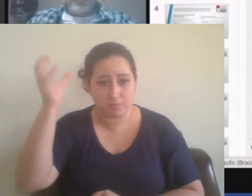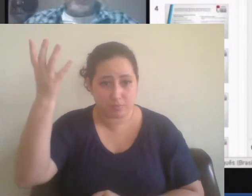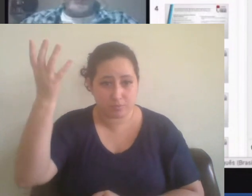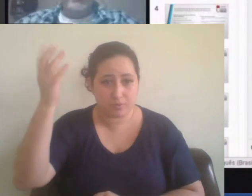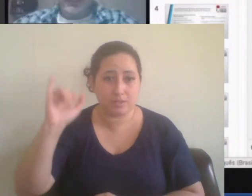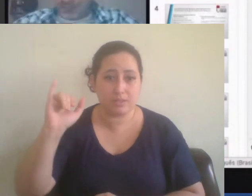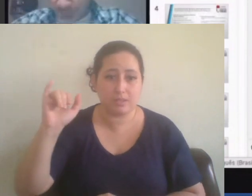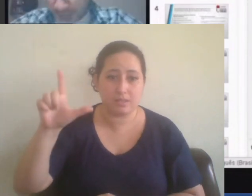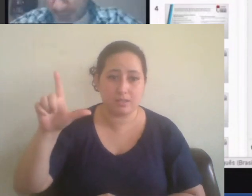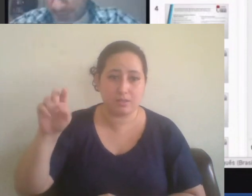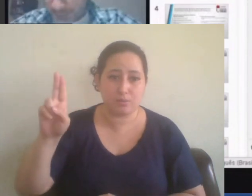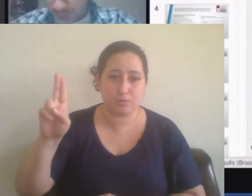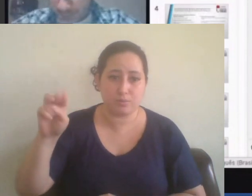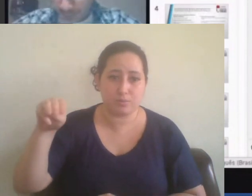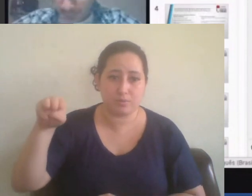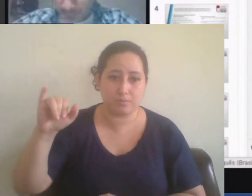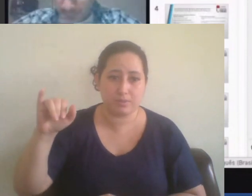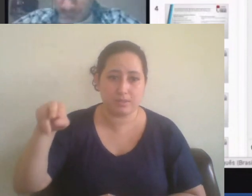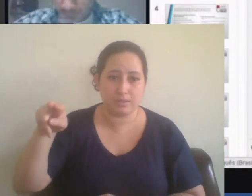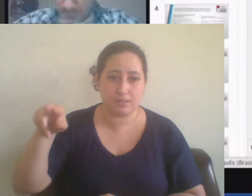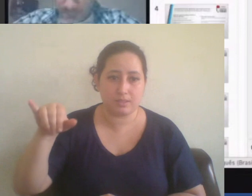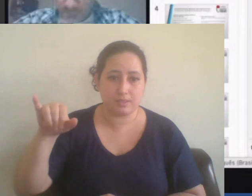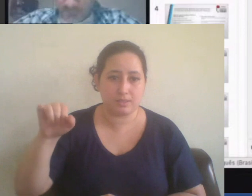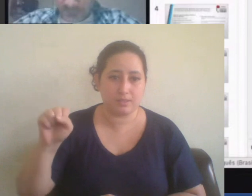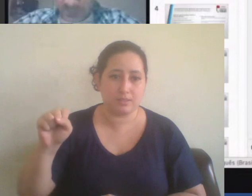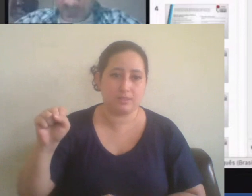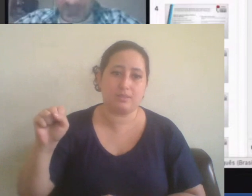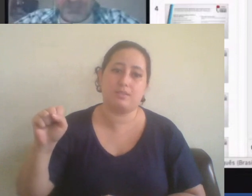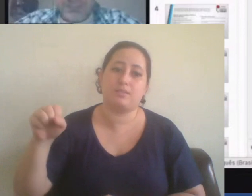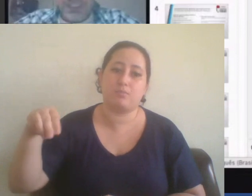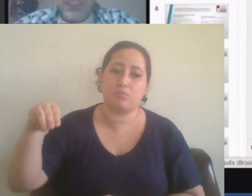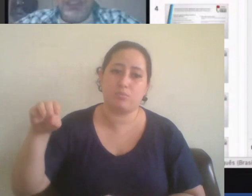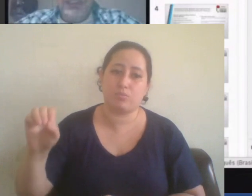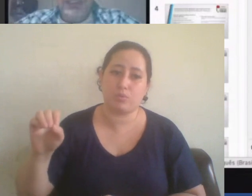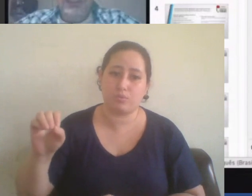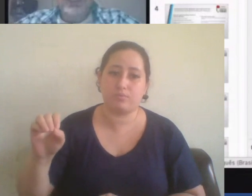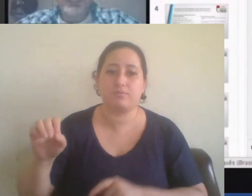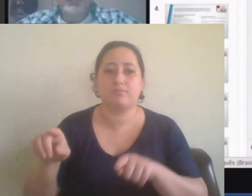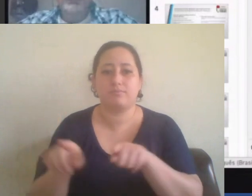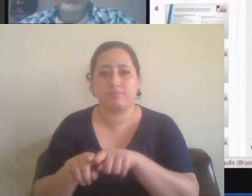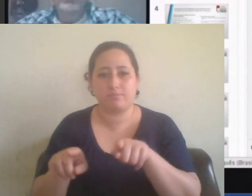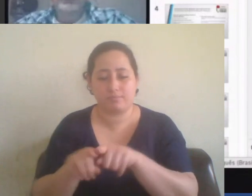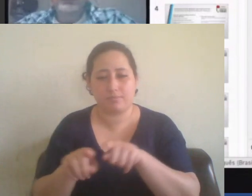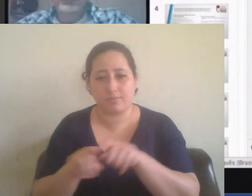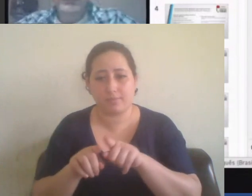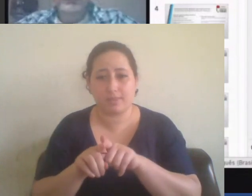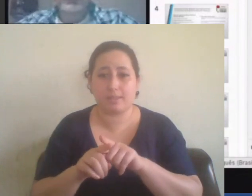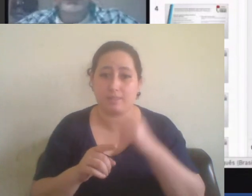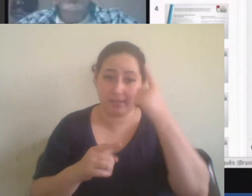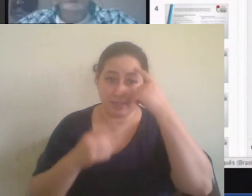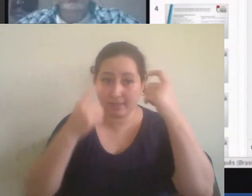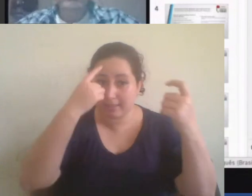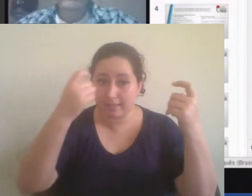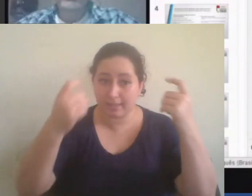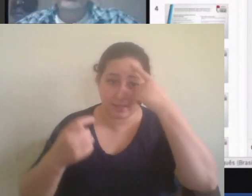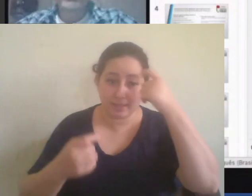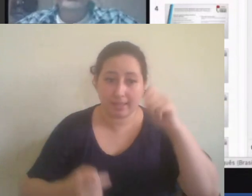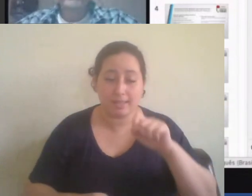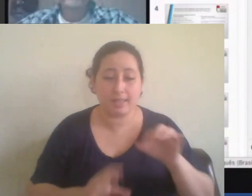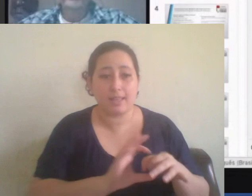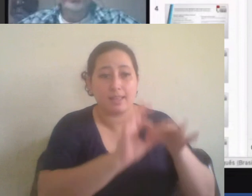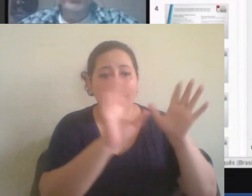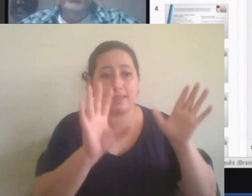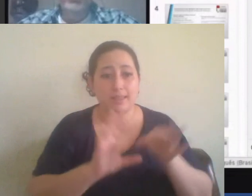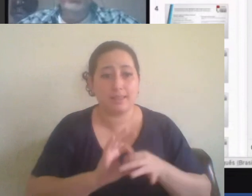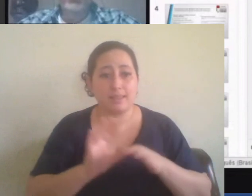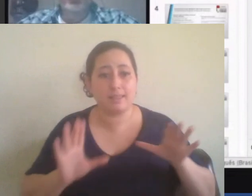também das ideias liberais, iriam colocar